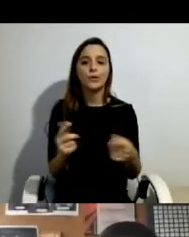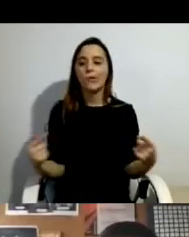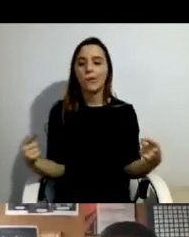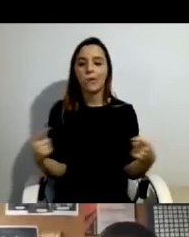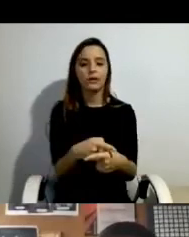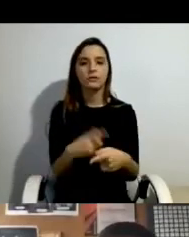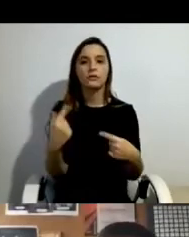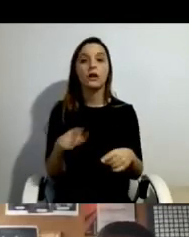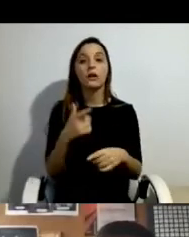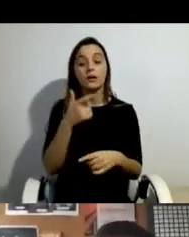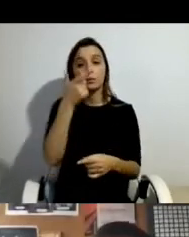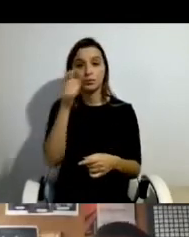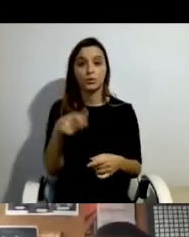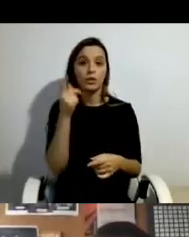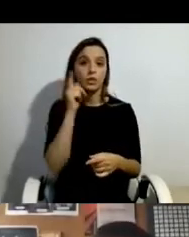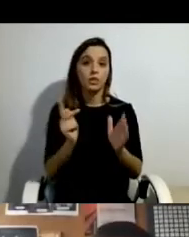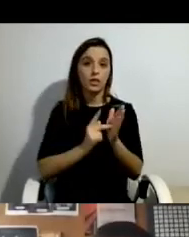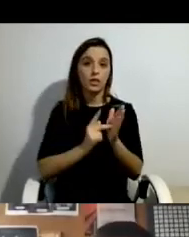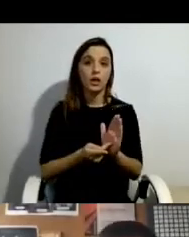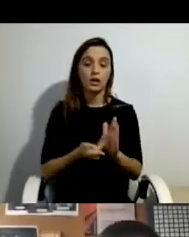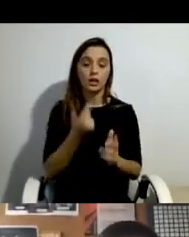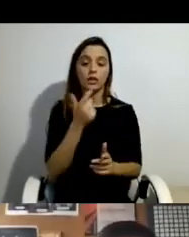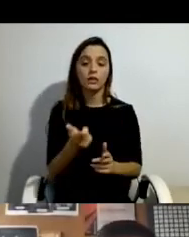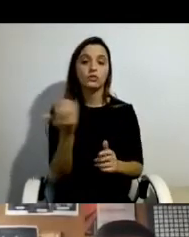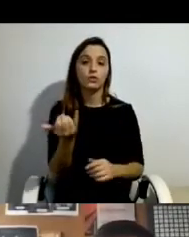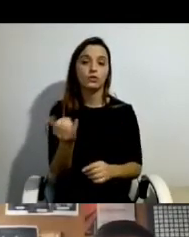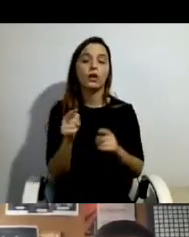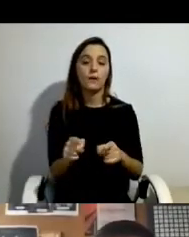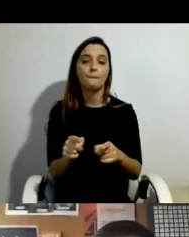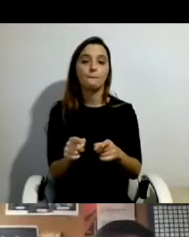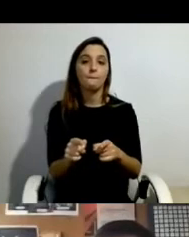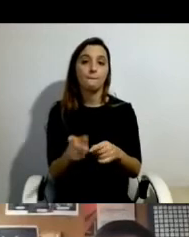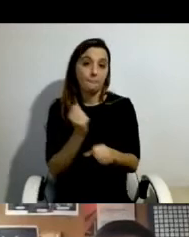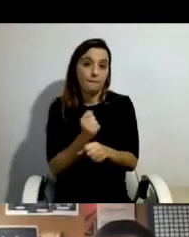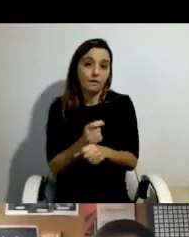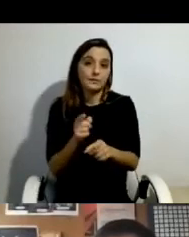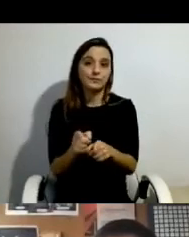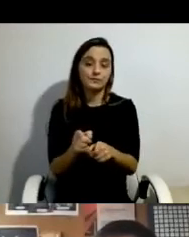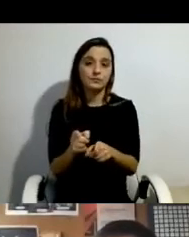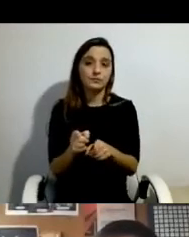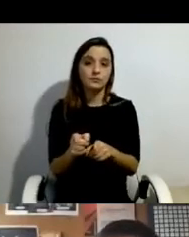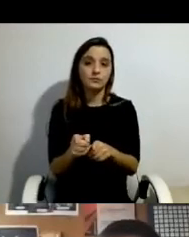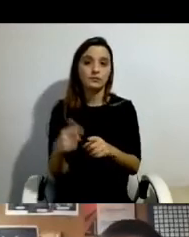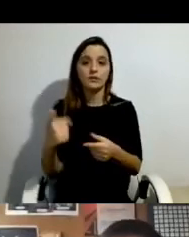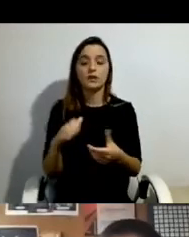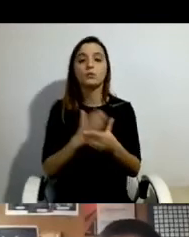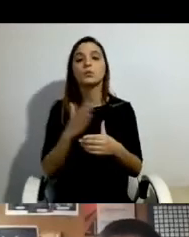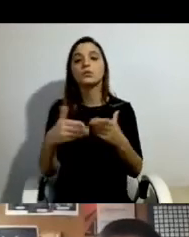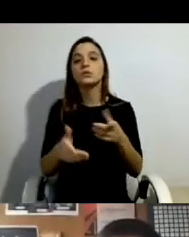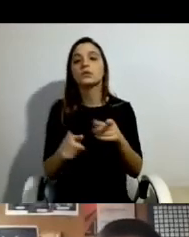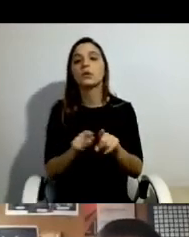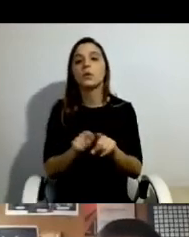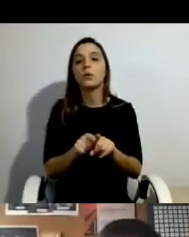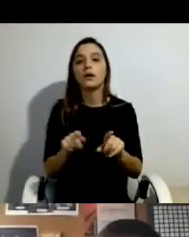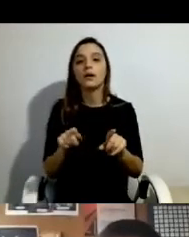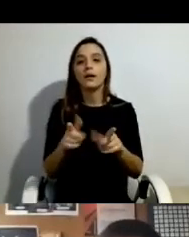diz que na instituição onde ela trabalha há um processo de laqueação das